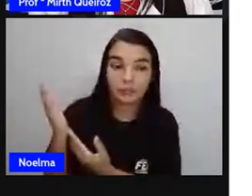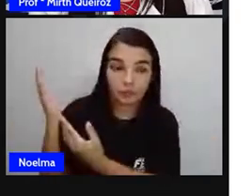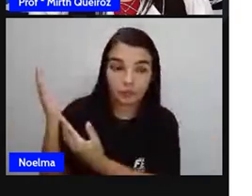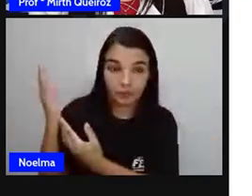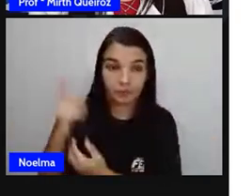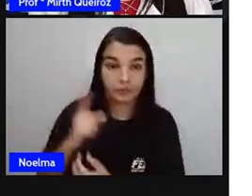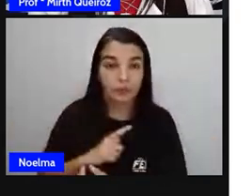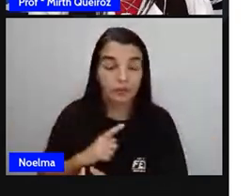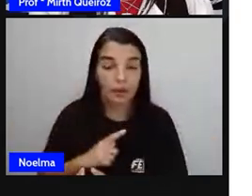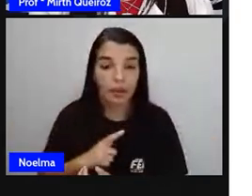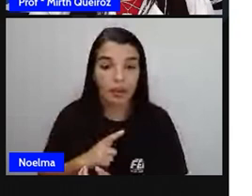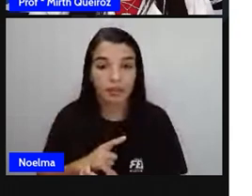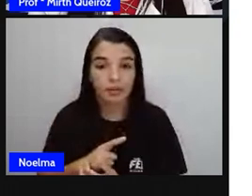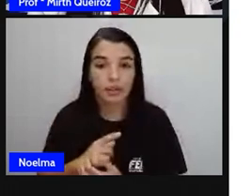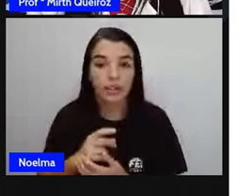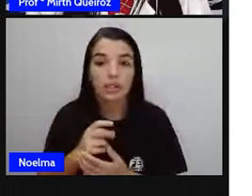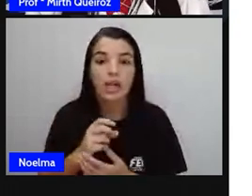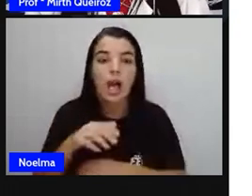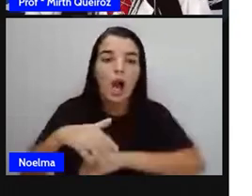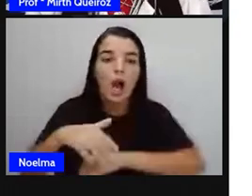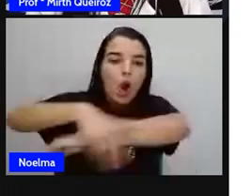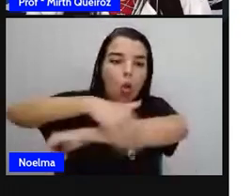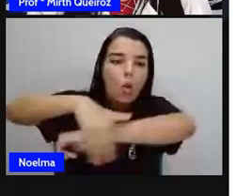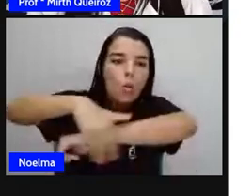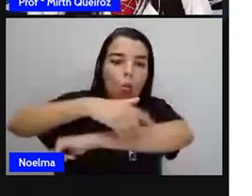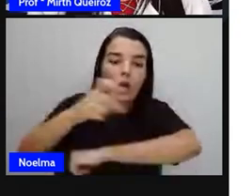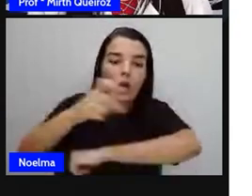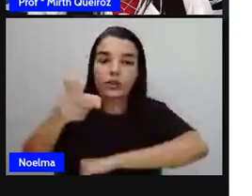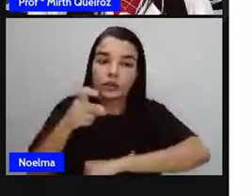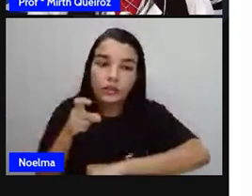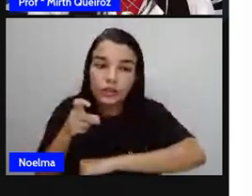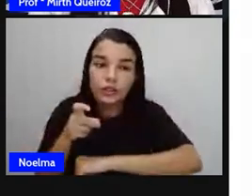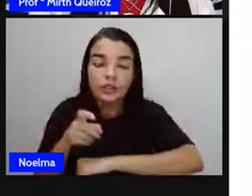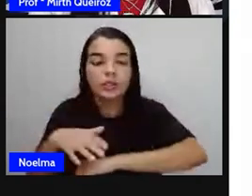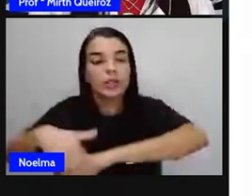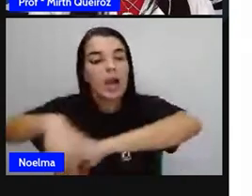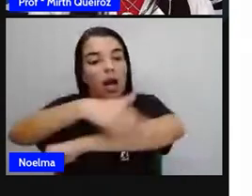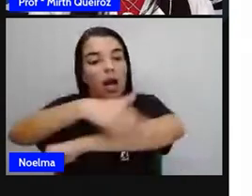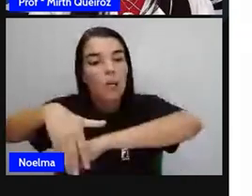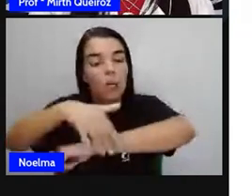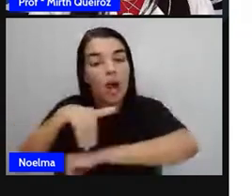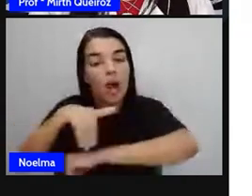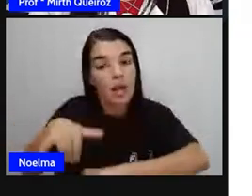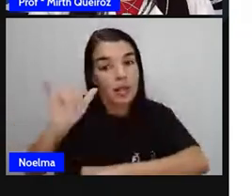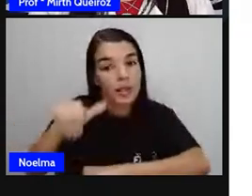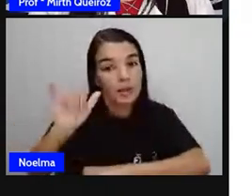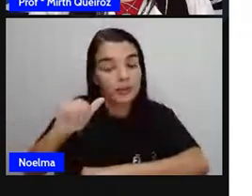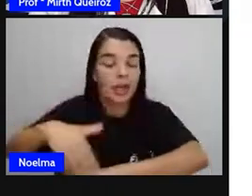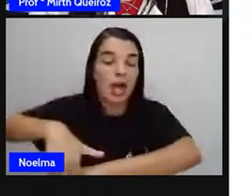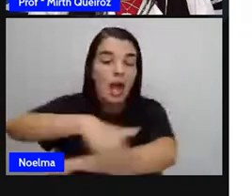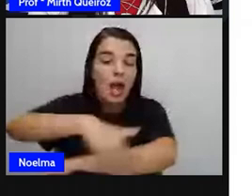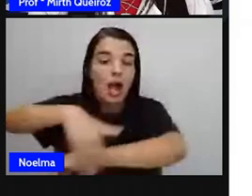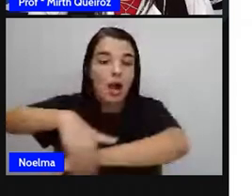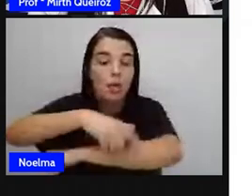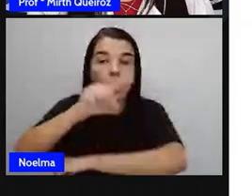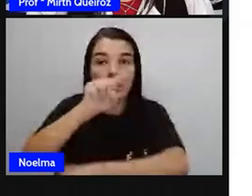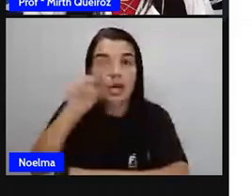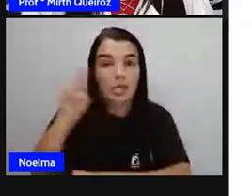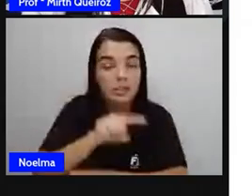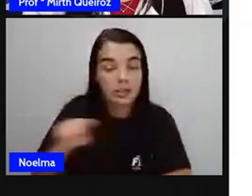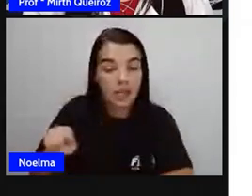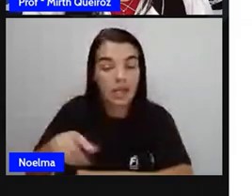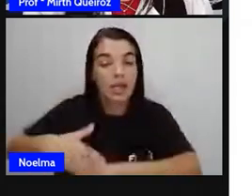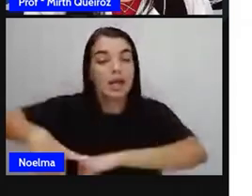Aí nós temos, ó, a rua X, a rua Y, a rua Z e a rua W. Olha,